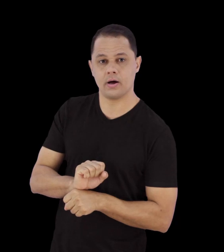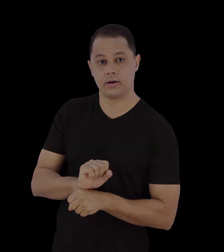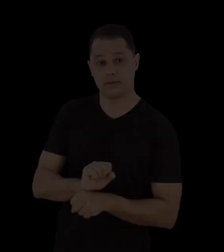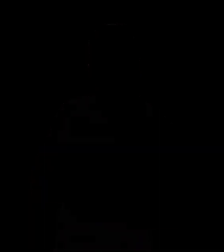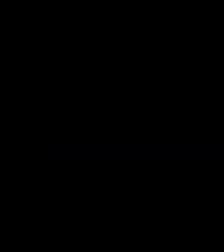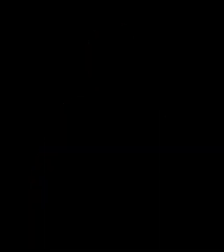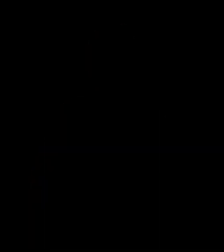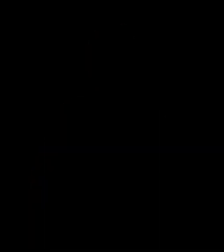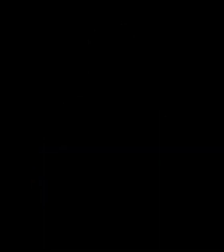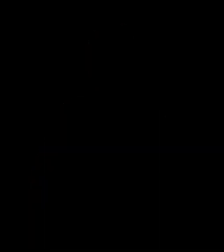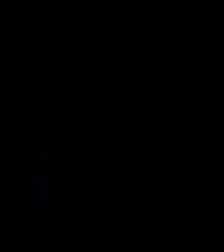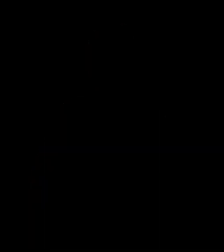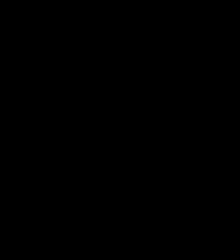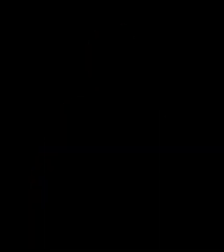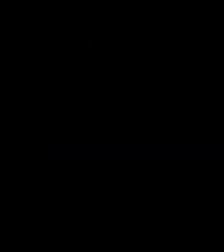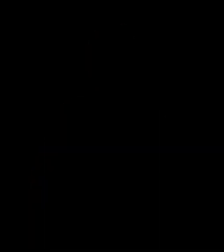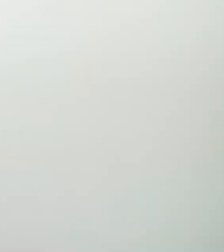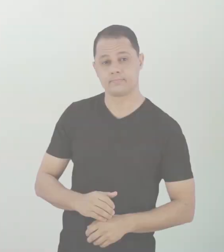pausa.